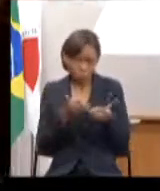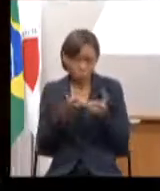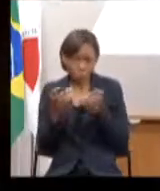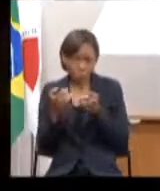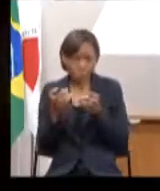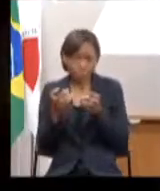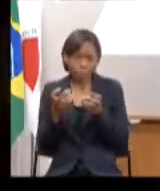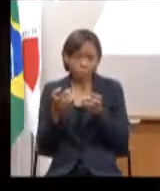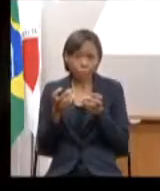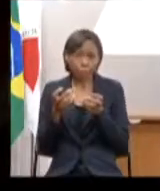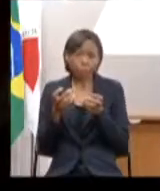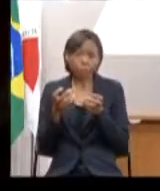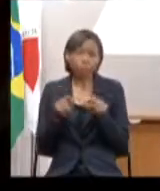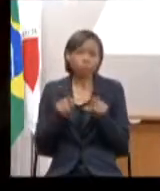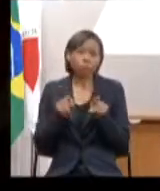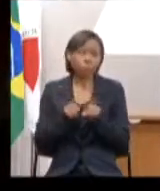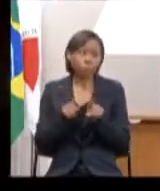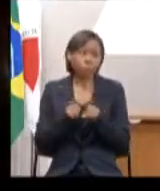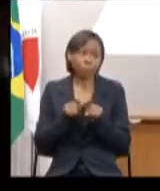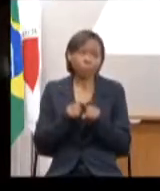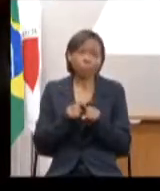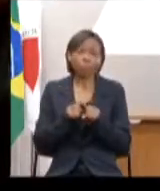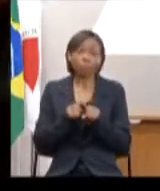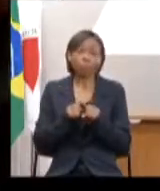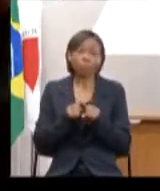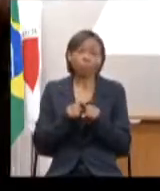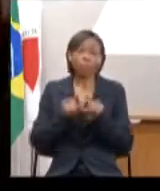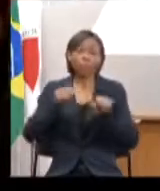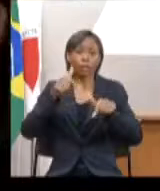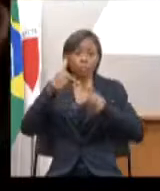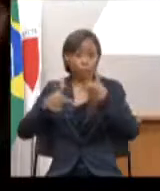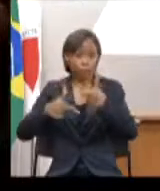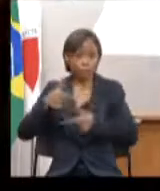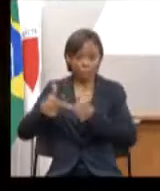deputado Lauro, que preza muito esse trabalho de